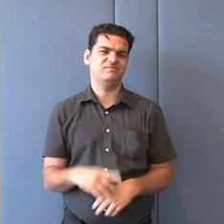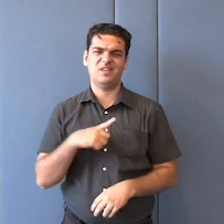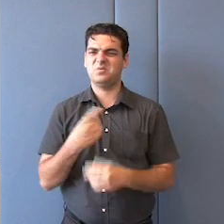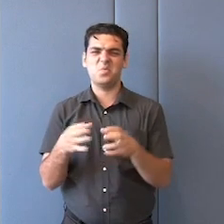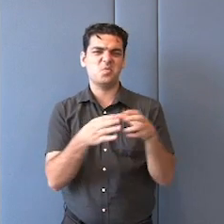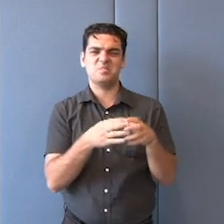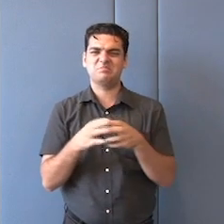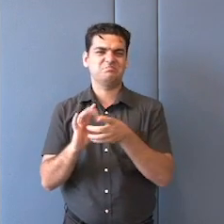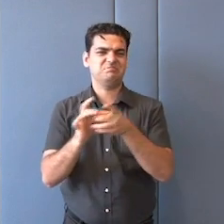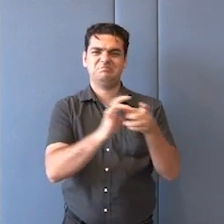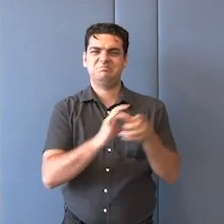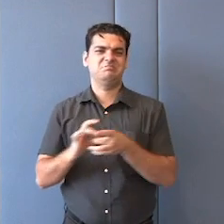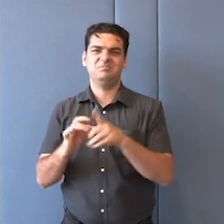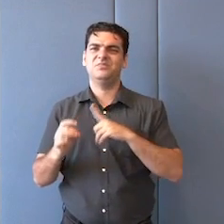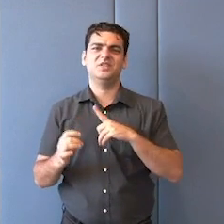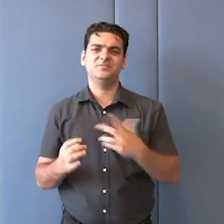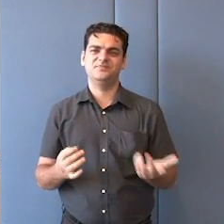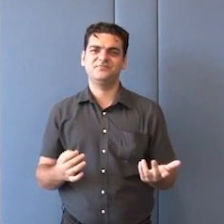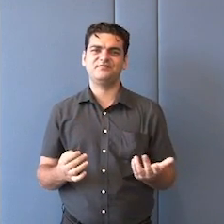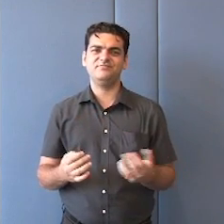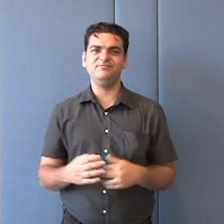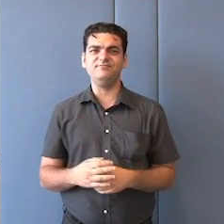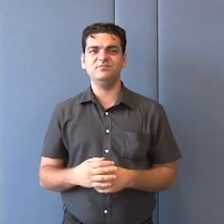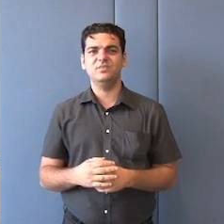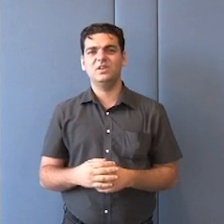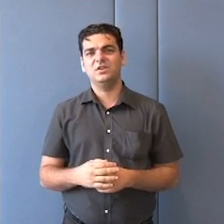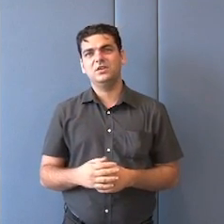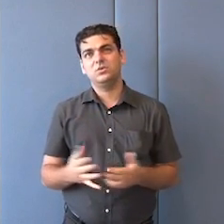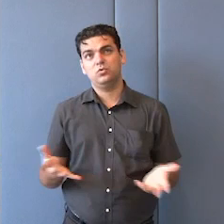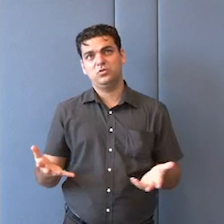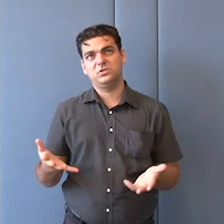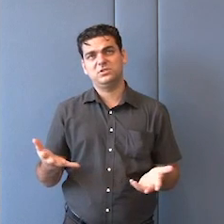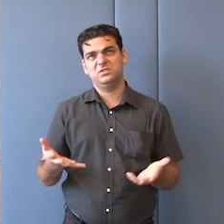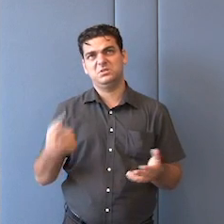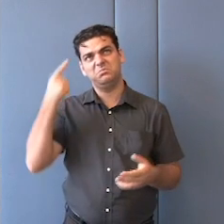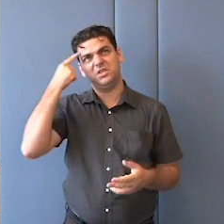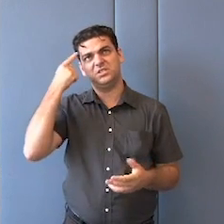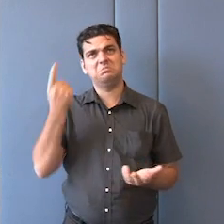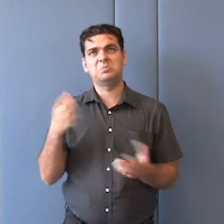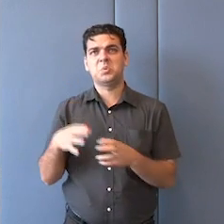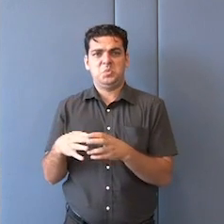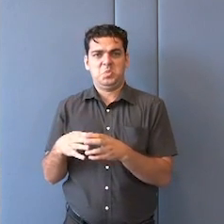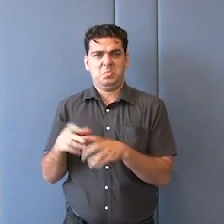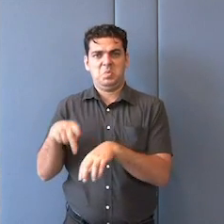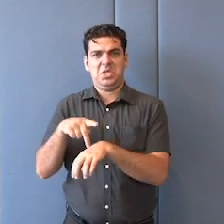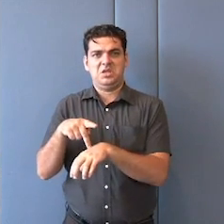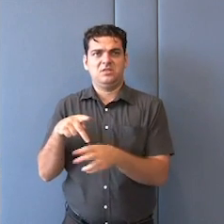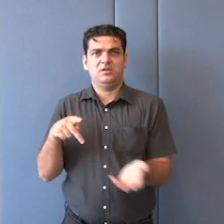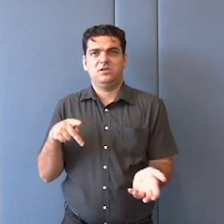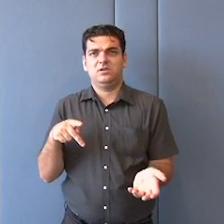grande maioria dos principais atores internacionais, nessa perspectiva um pouco clássica, de países, são